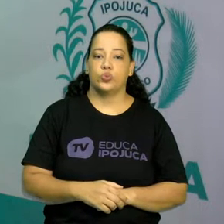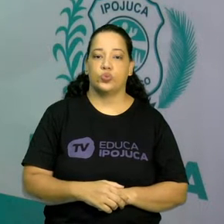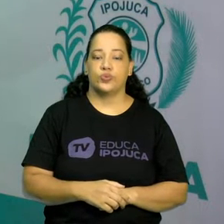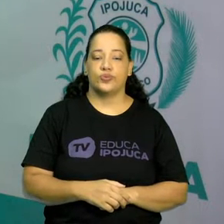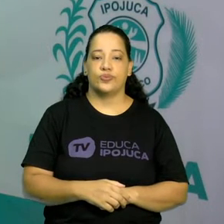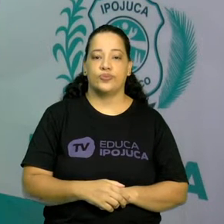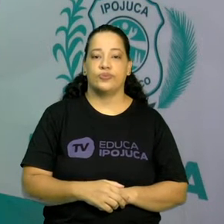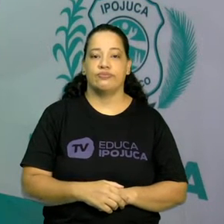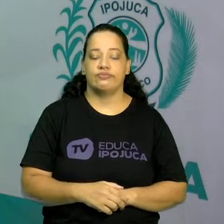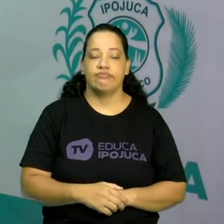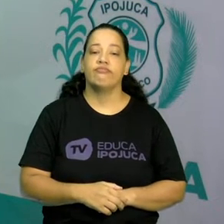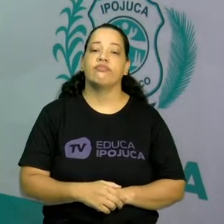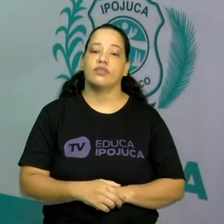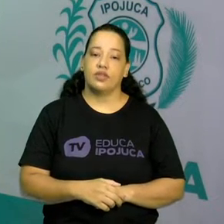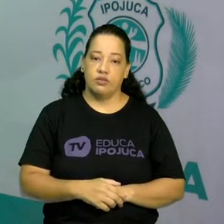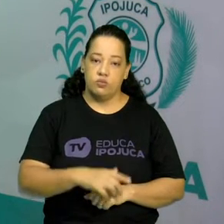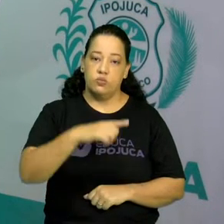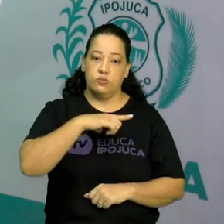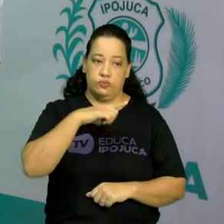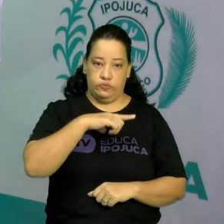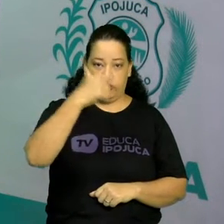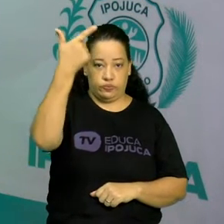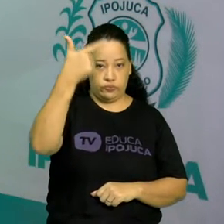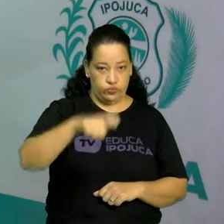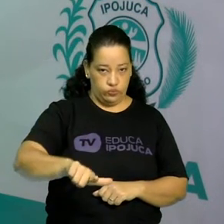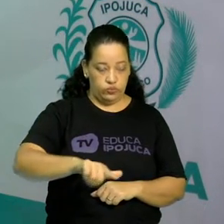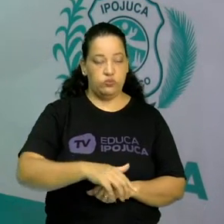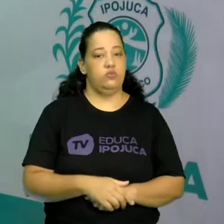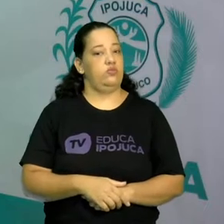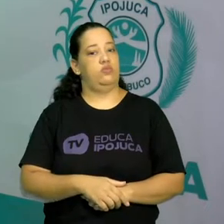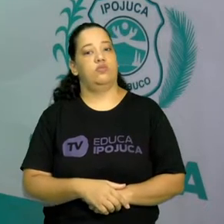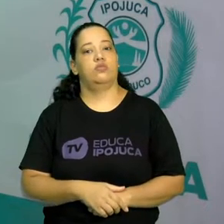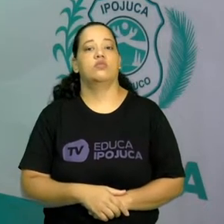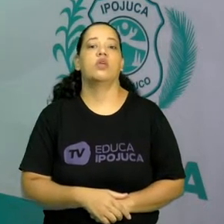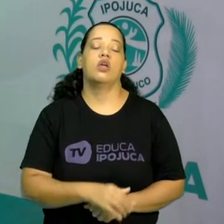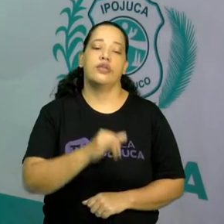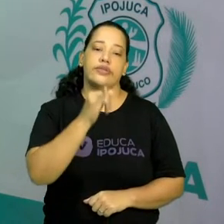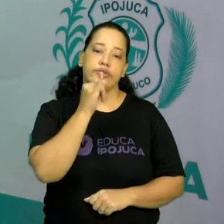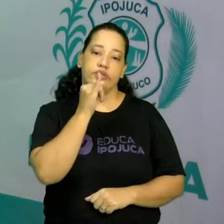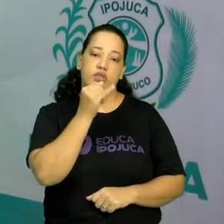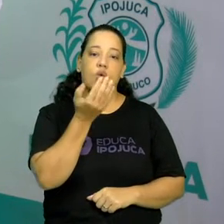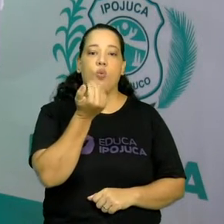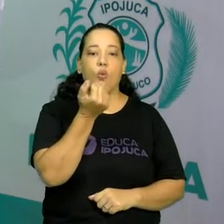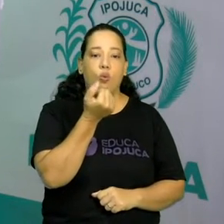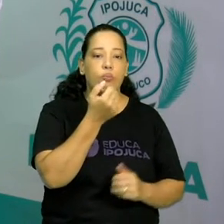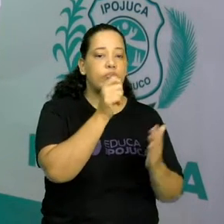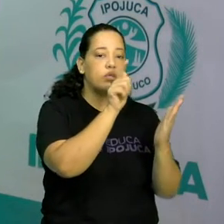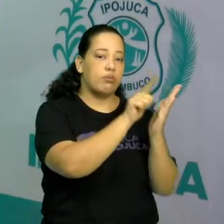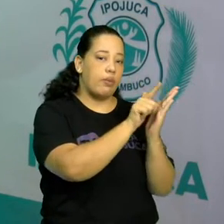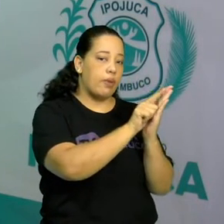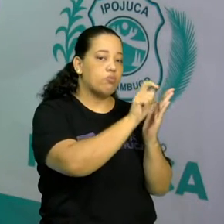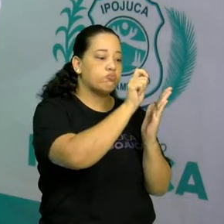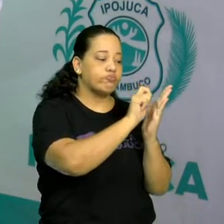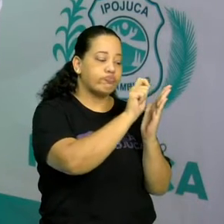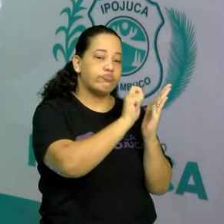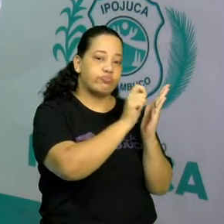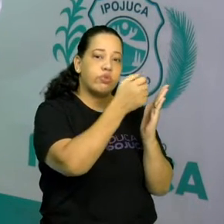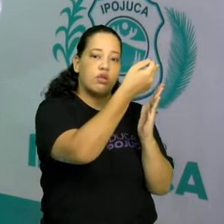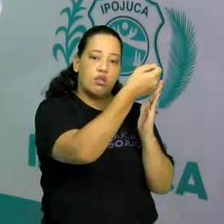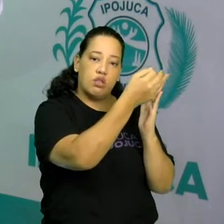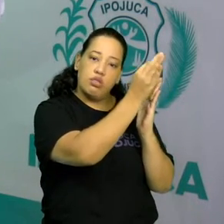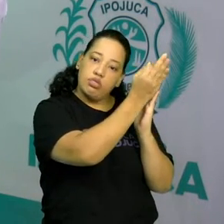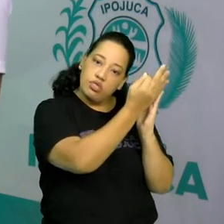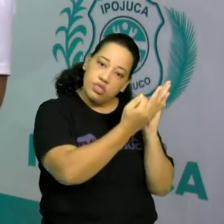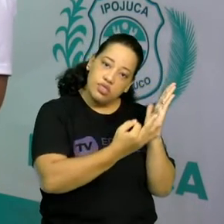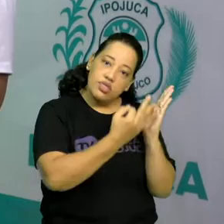E aí vem o outro tipo de texto, que é a receita, o manual de instrução, que a sua função social